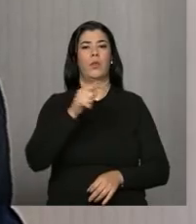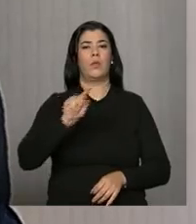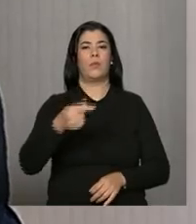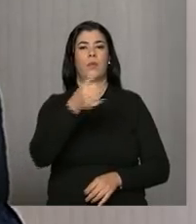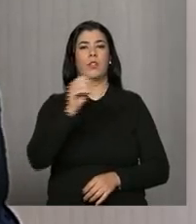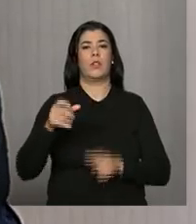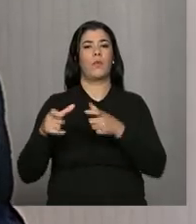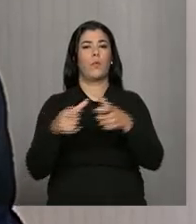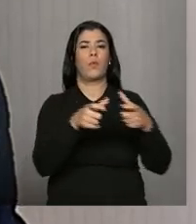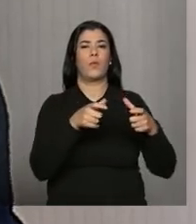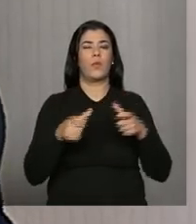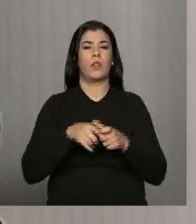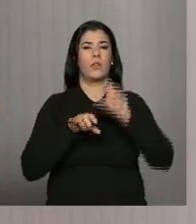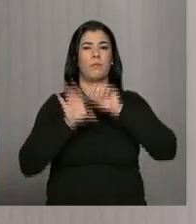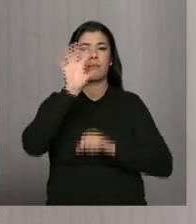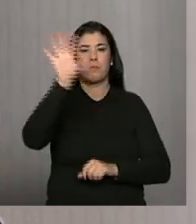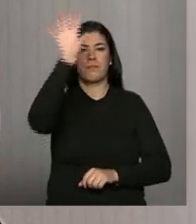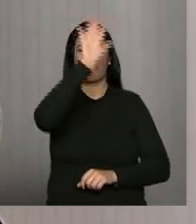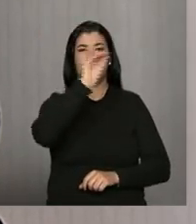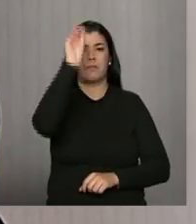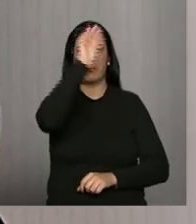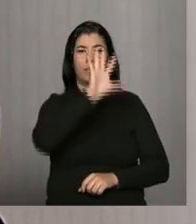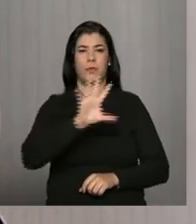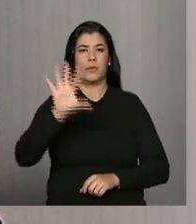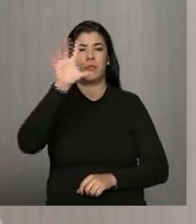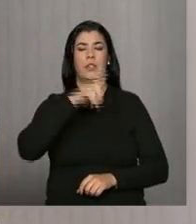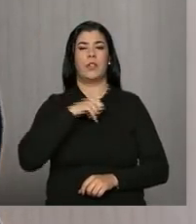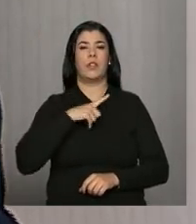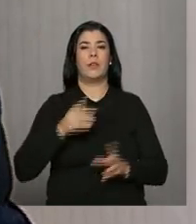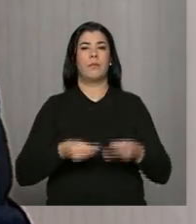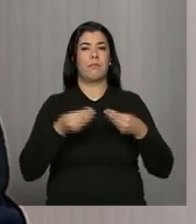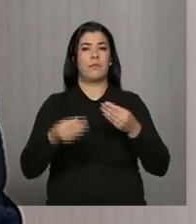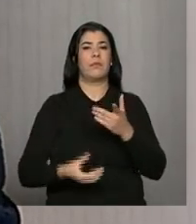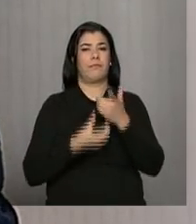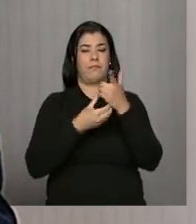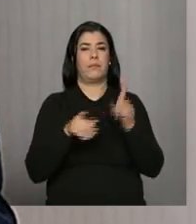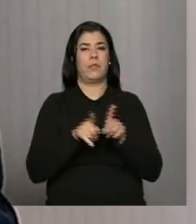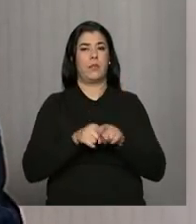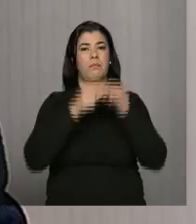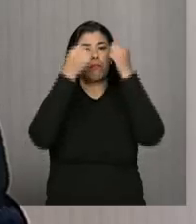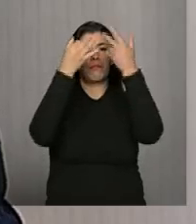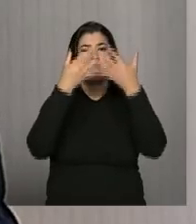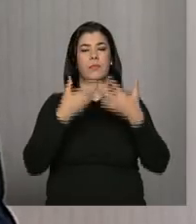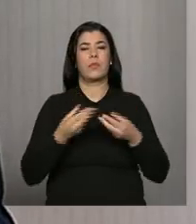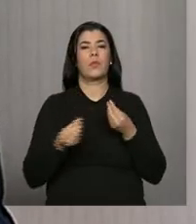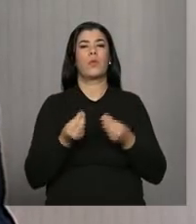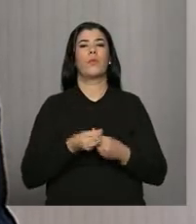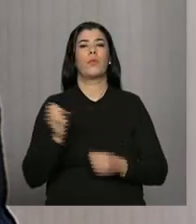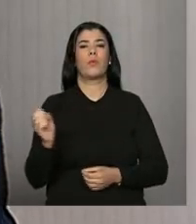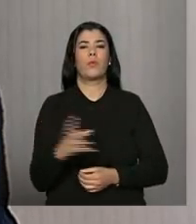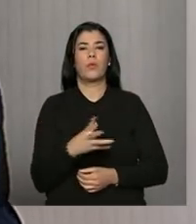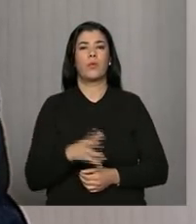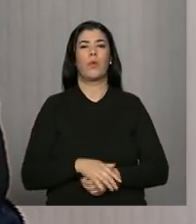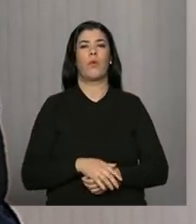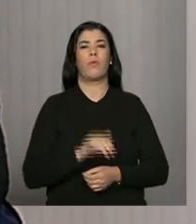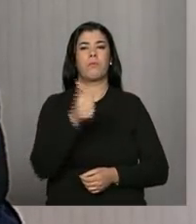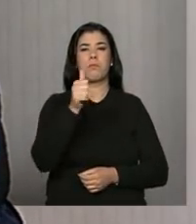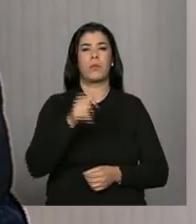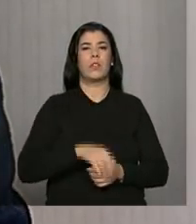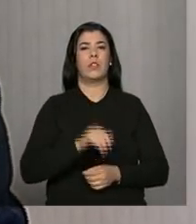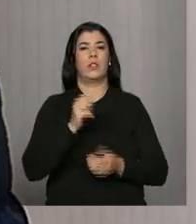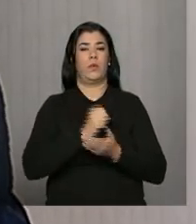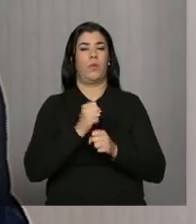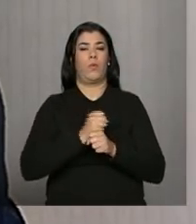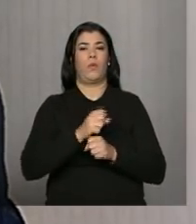de recolhimento espalhados por todo o país. Portanto, os dados detalhados sobre o novo Mapa da Violência 2015